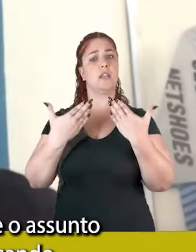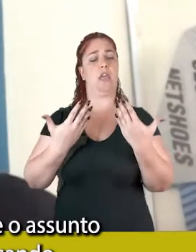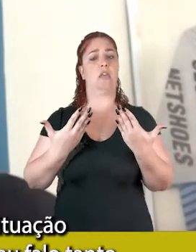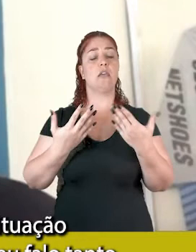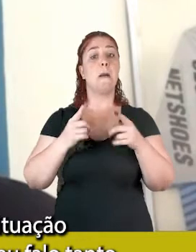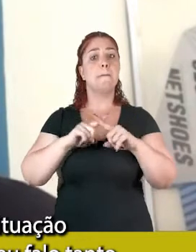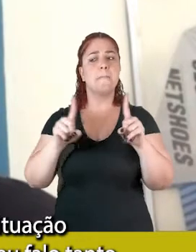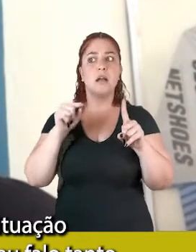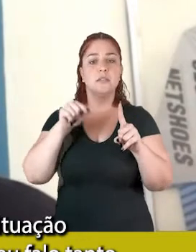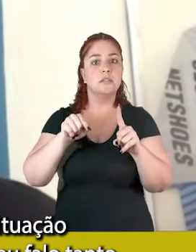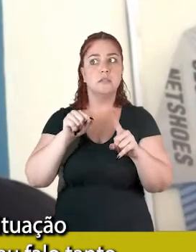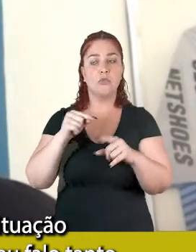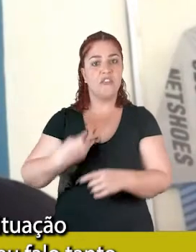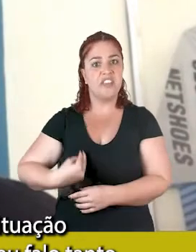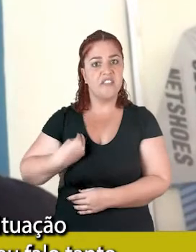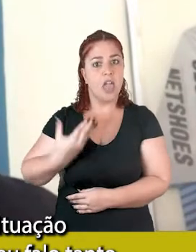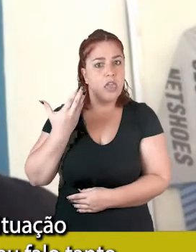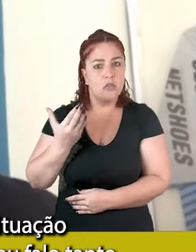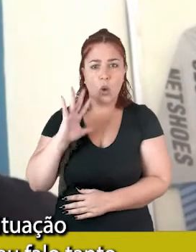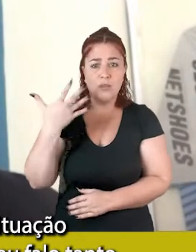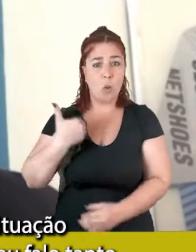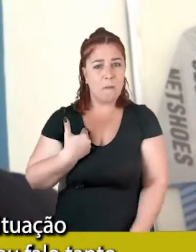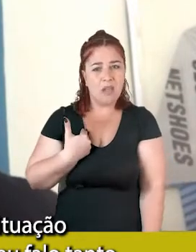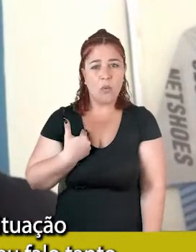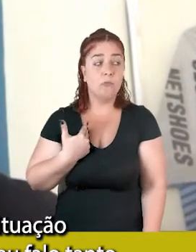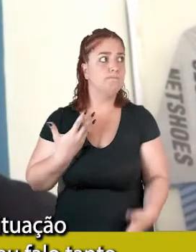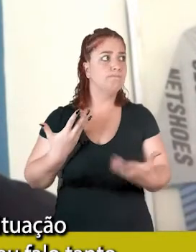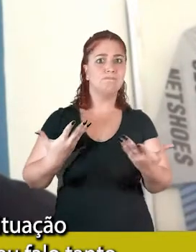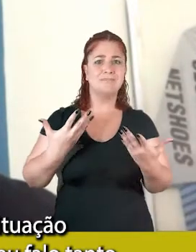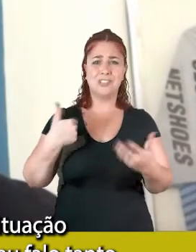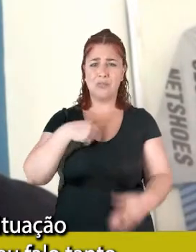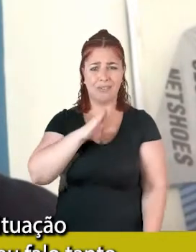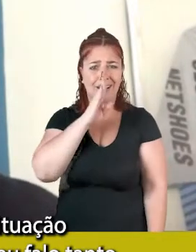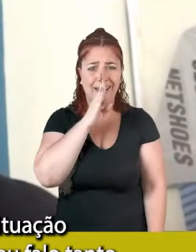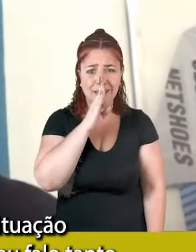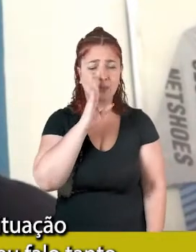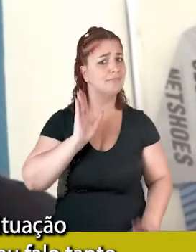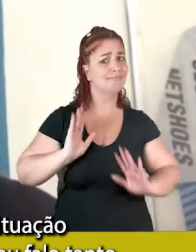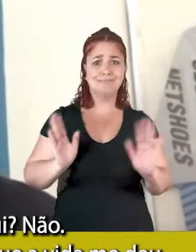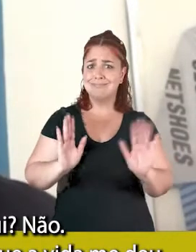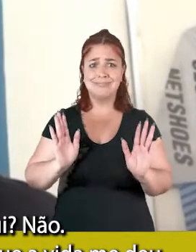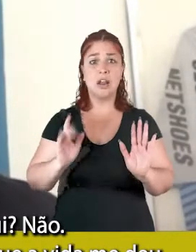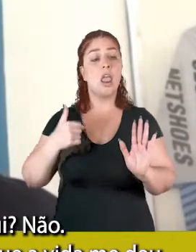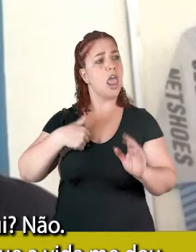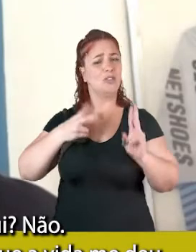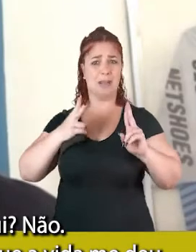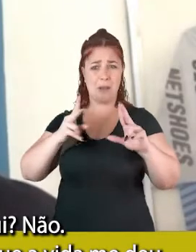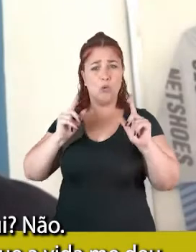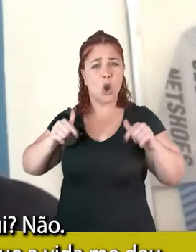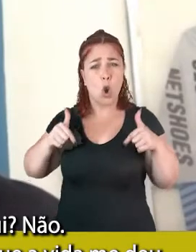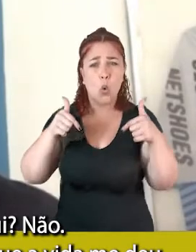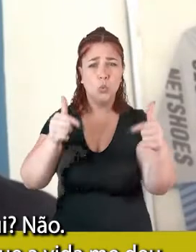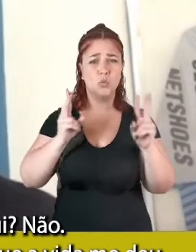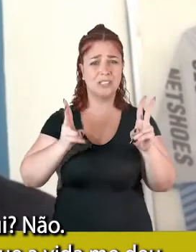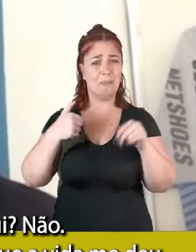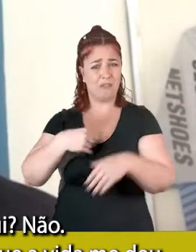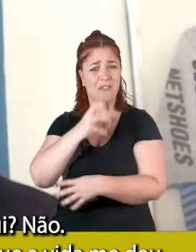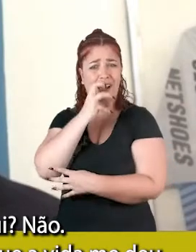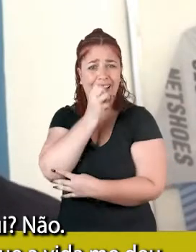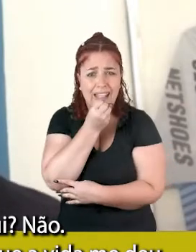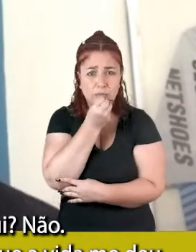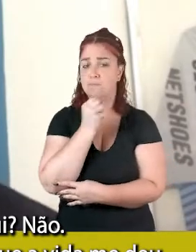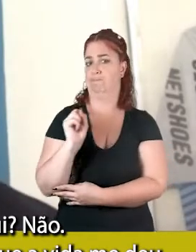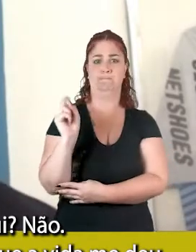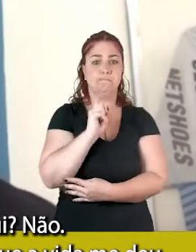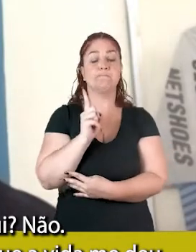por aquela situação e não fazer nada, porque, pô, eu que falo tanto, vou ficar calado aqui? Não, e